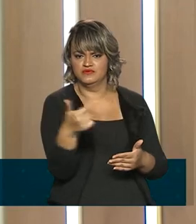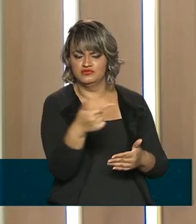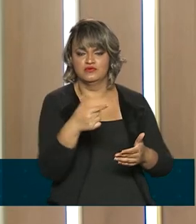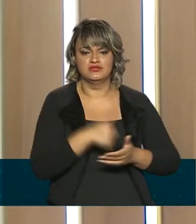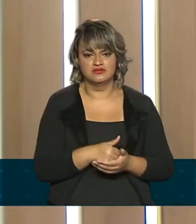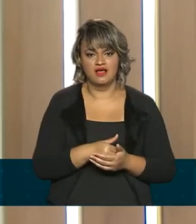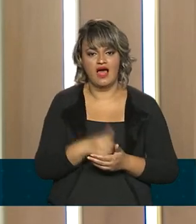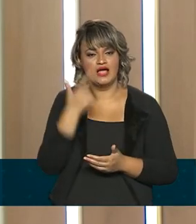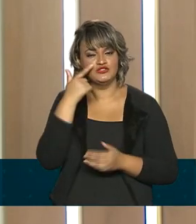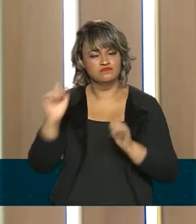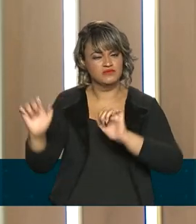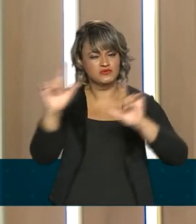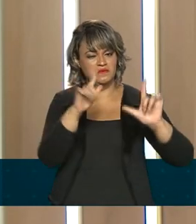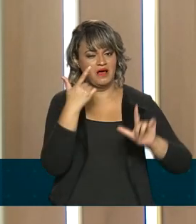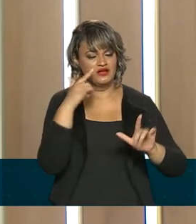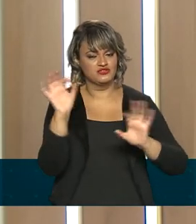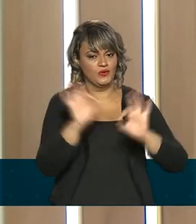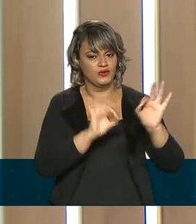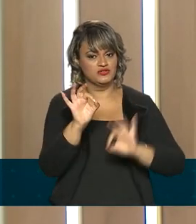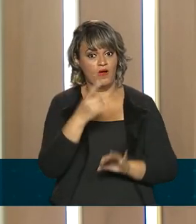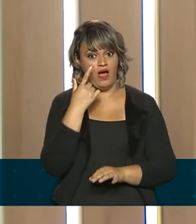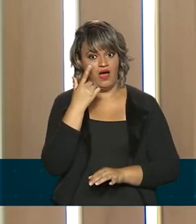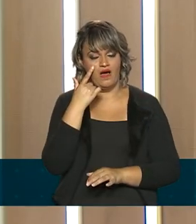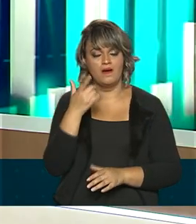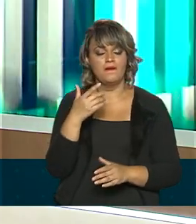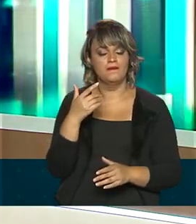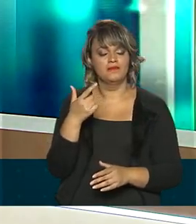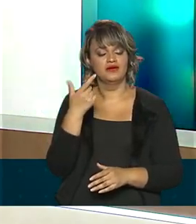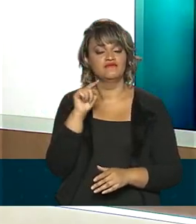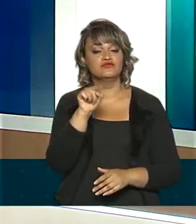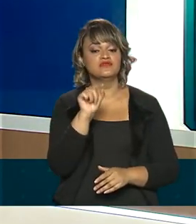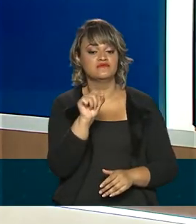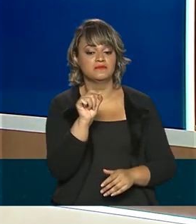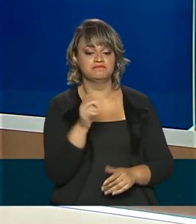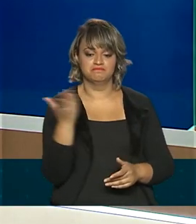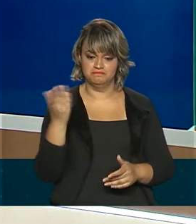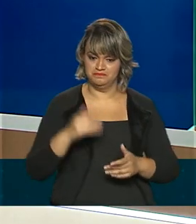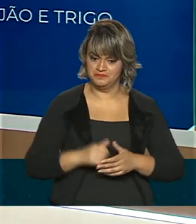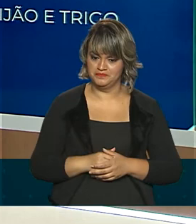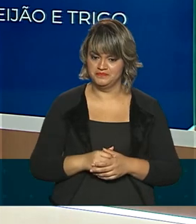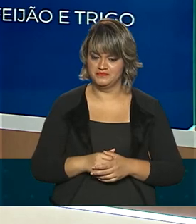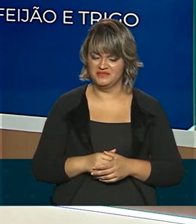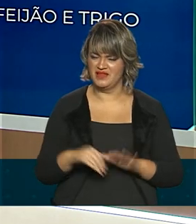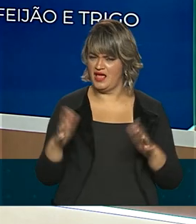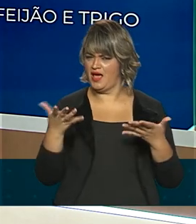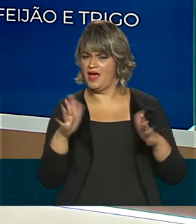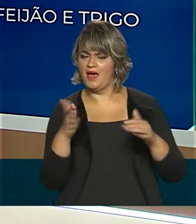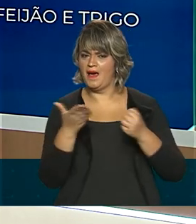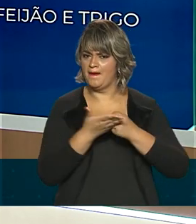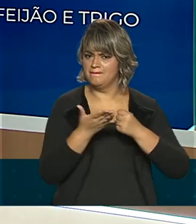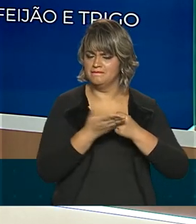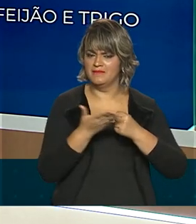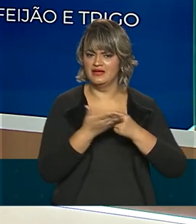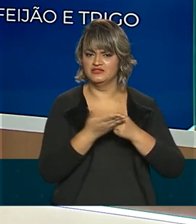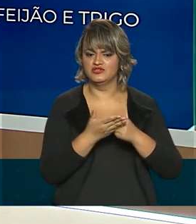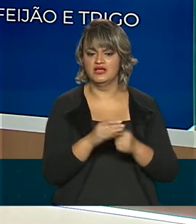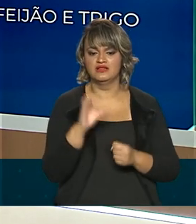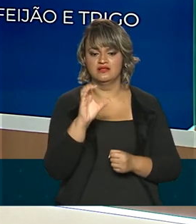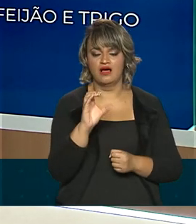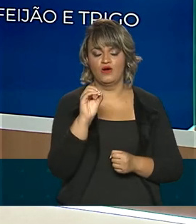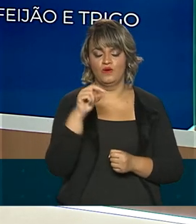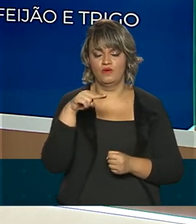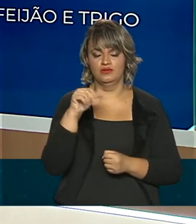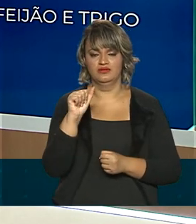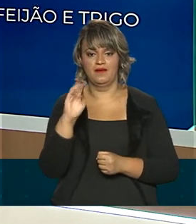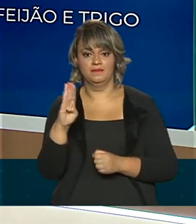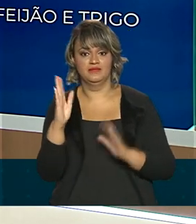tanto, nós trouxemos uma arte feita pela nossa equipe de produção para compartilhar com você a estimativa, a terceira estimativa da Conab para essa